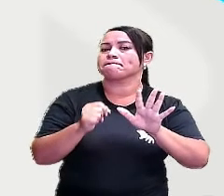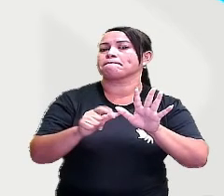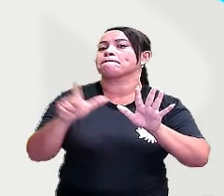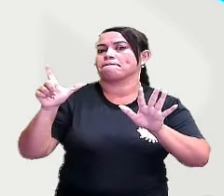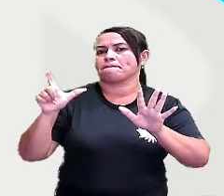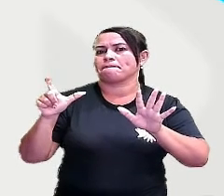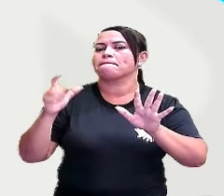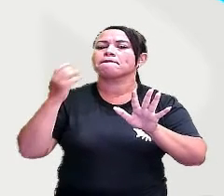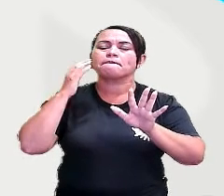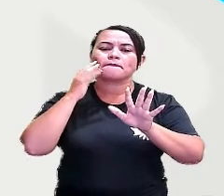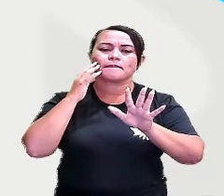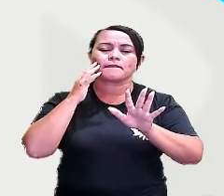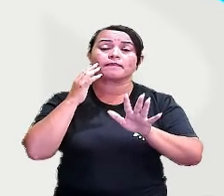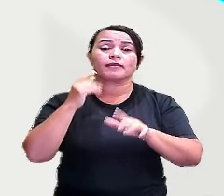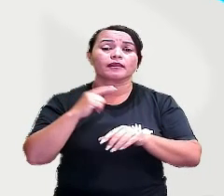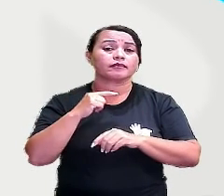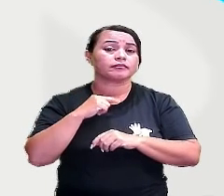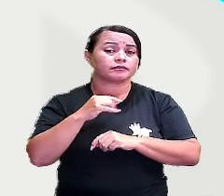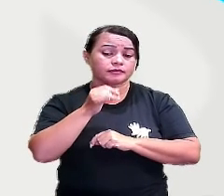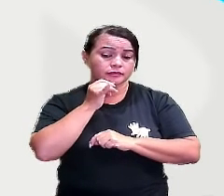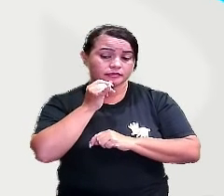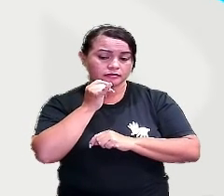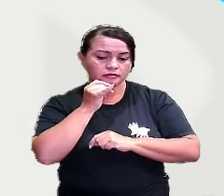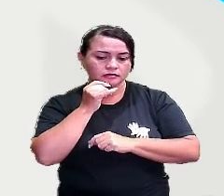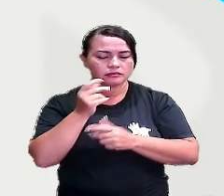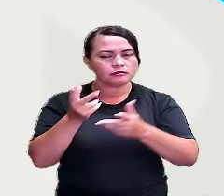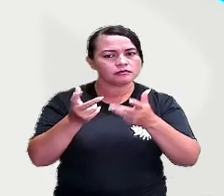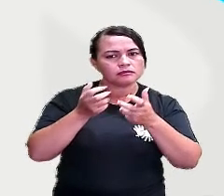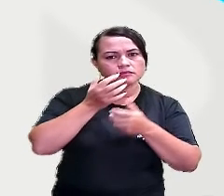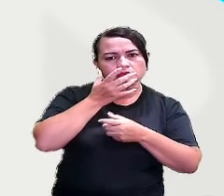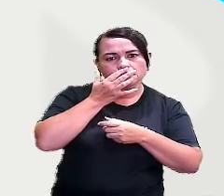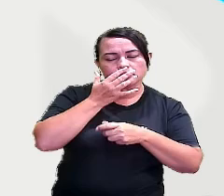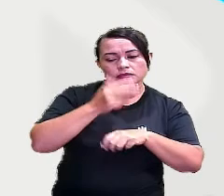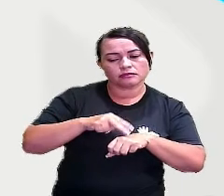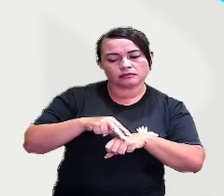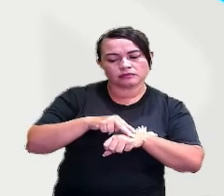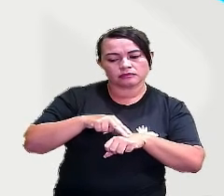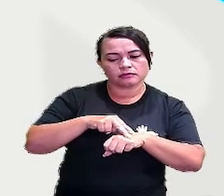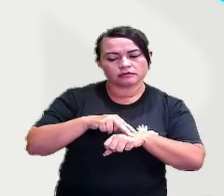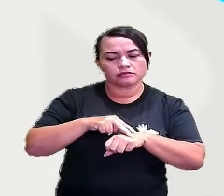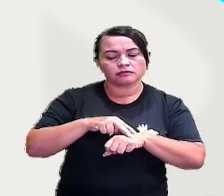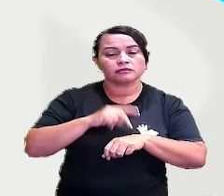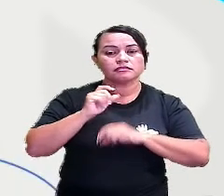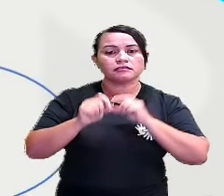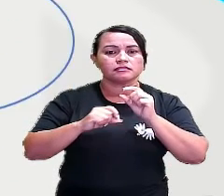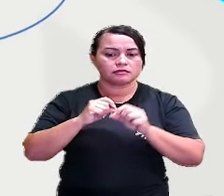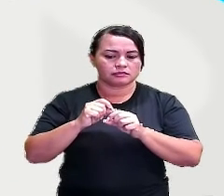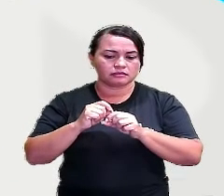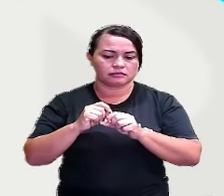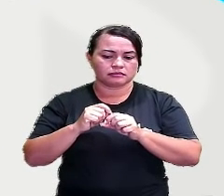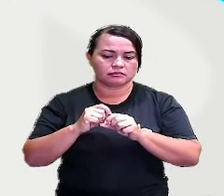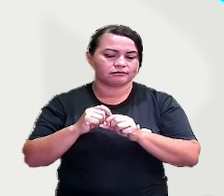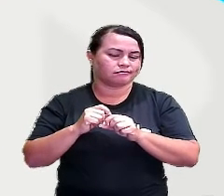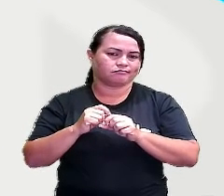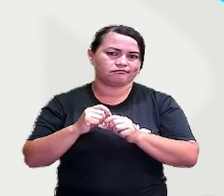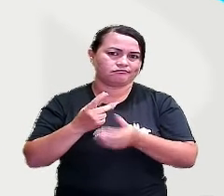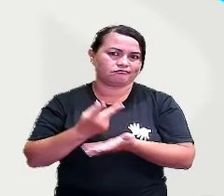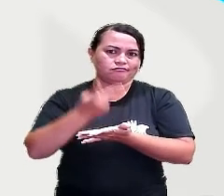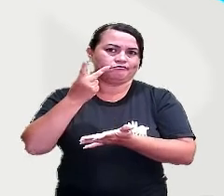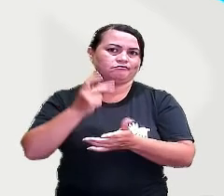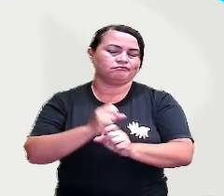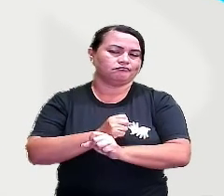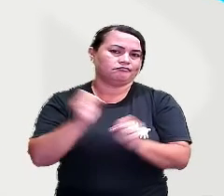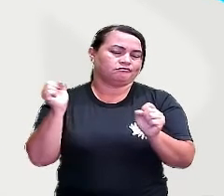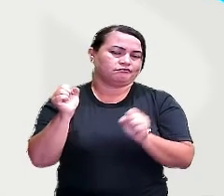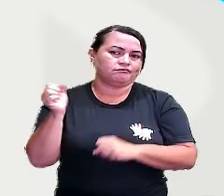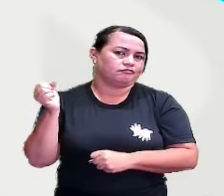maior. Então, quando a gente leva em consideração a bolinha verde, a gente vê que é improvável, ou seja, que tem